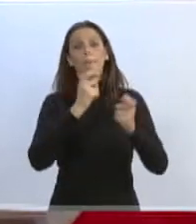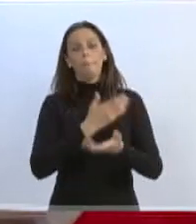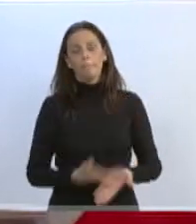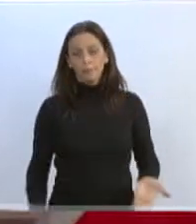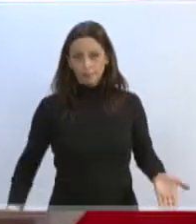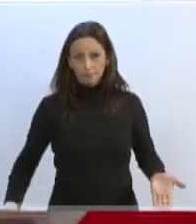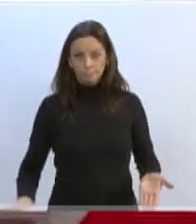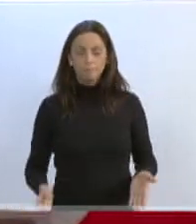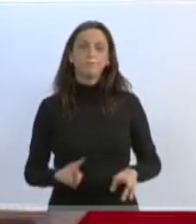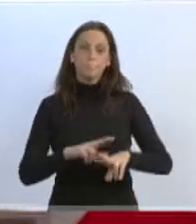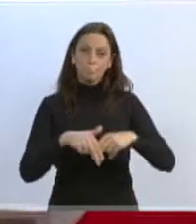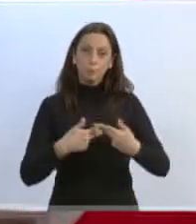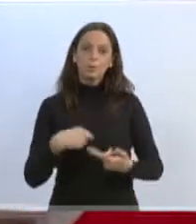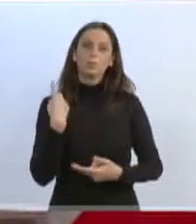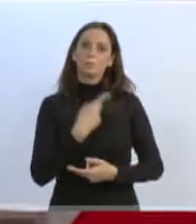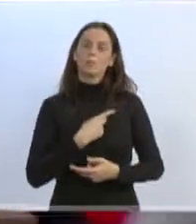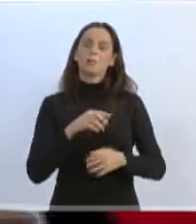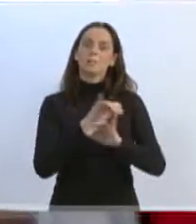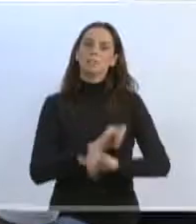conscientizar e de fazer essa lembrança. papel lá. Obrigado.